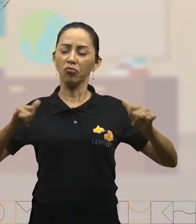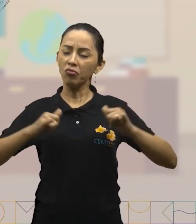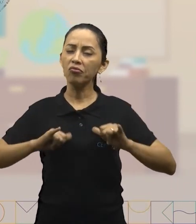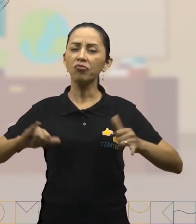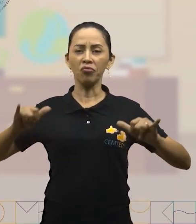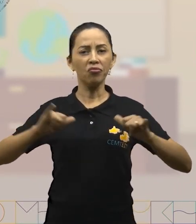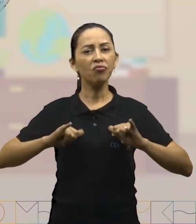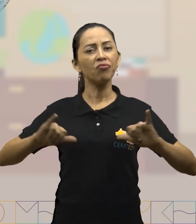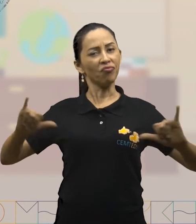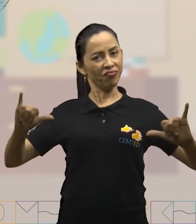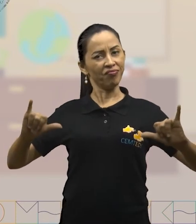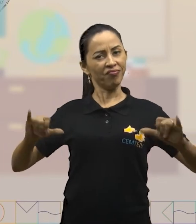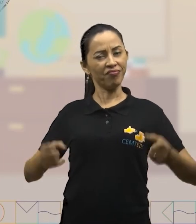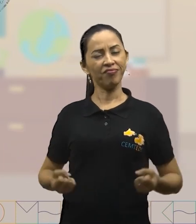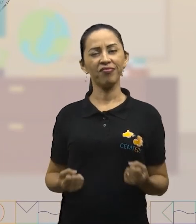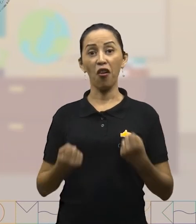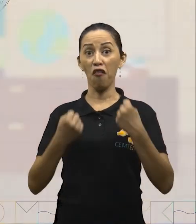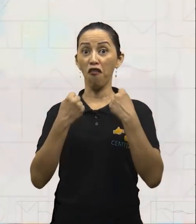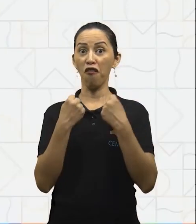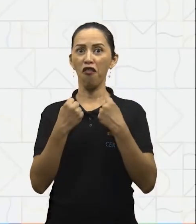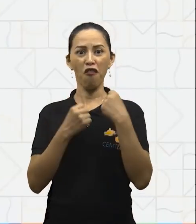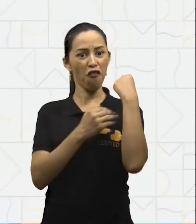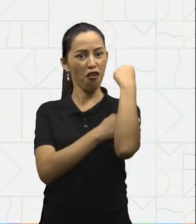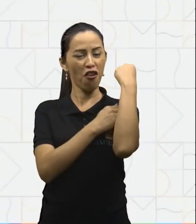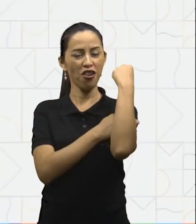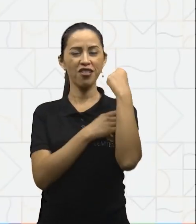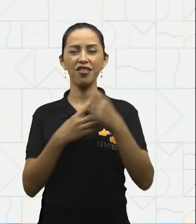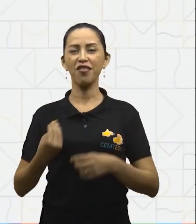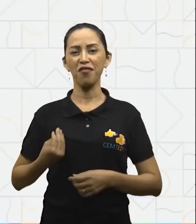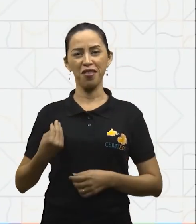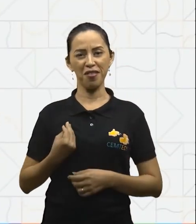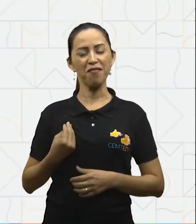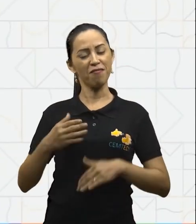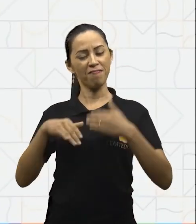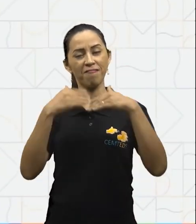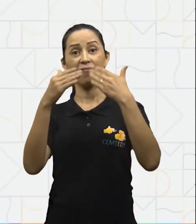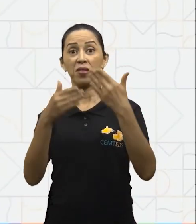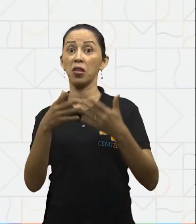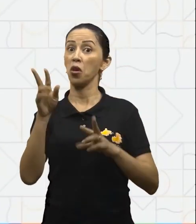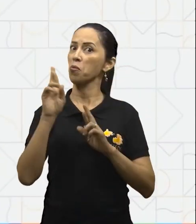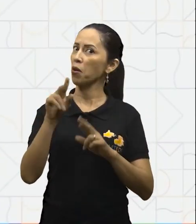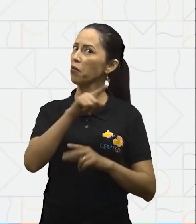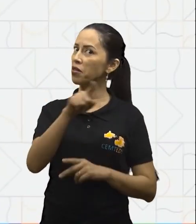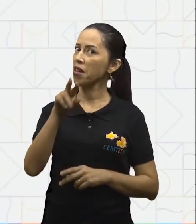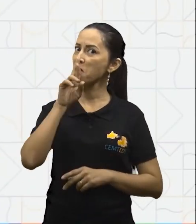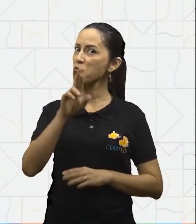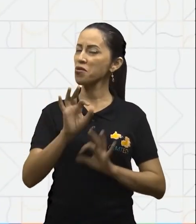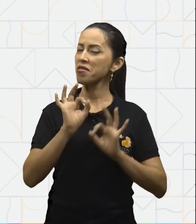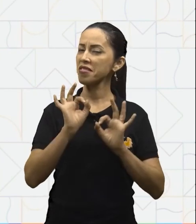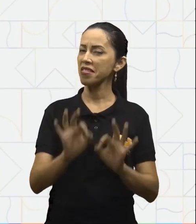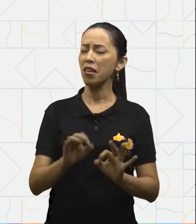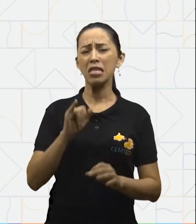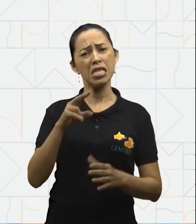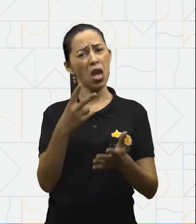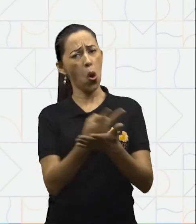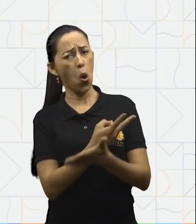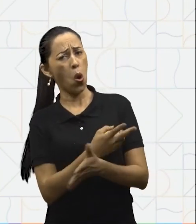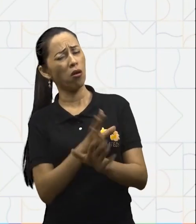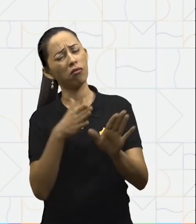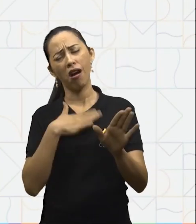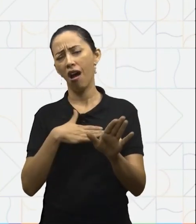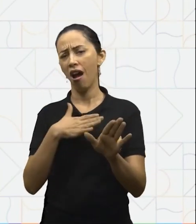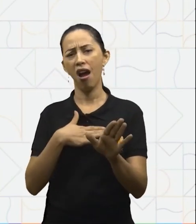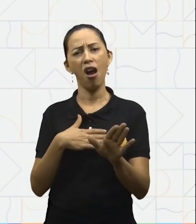precisa para se manter e crescer. Espero que você tenha acertado todas as questões. Mas se você errou alguma,